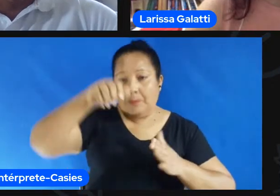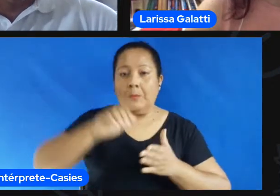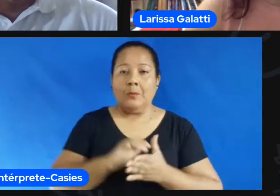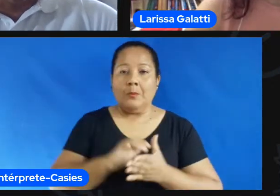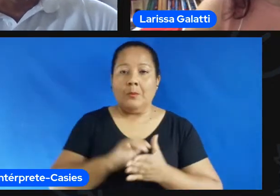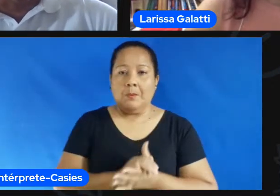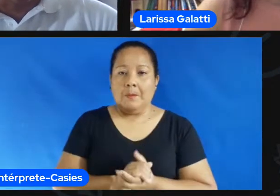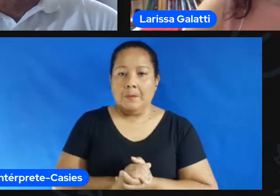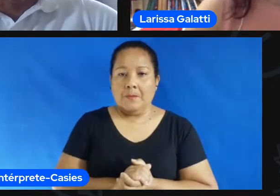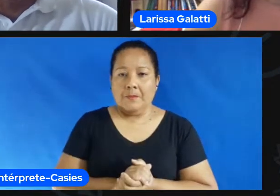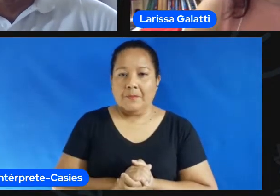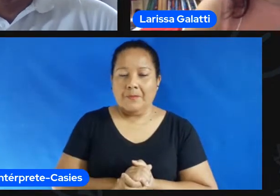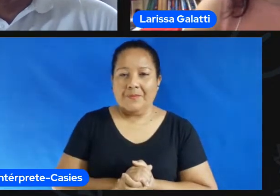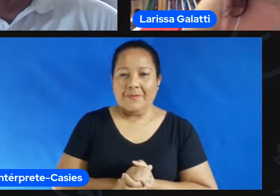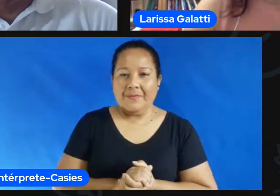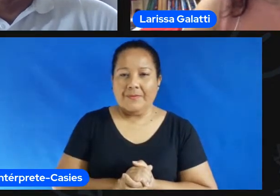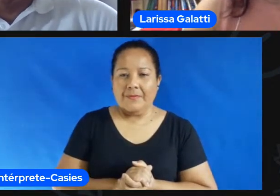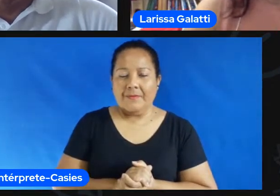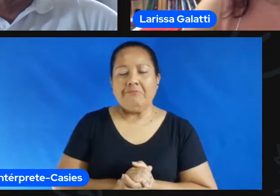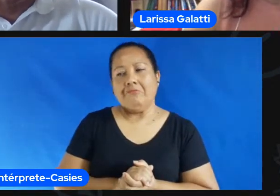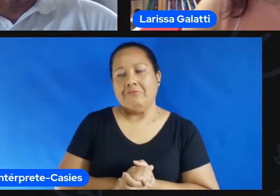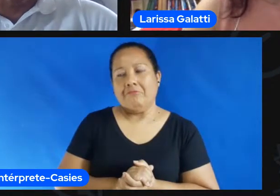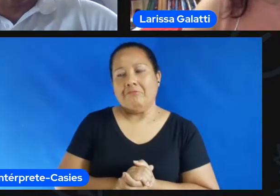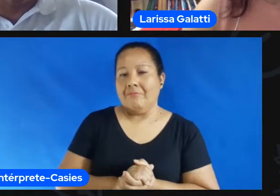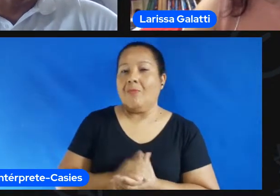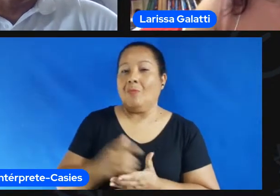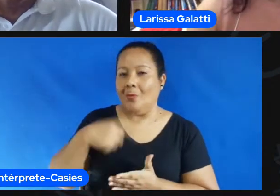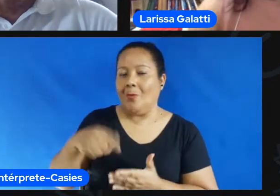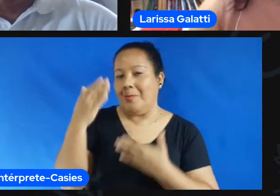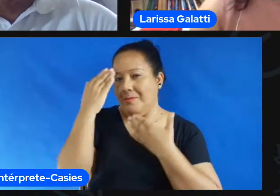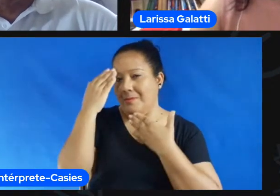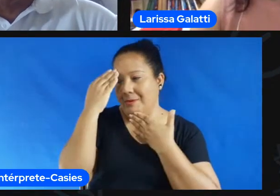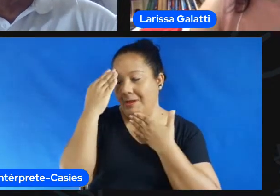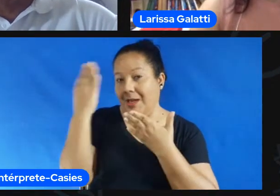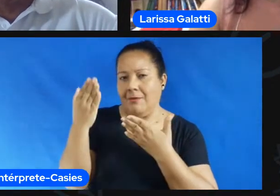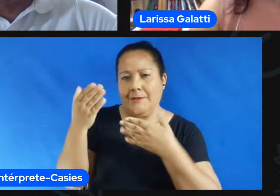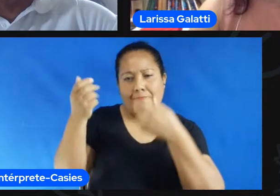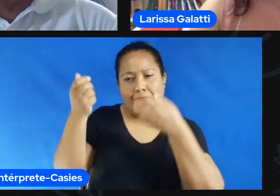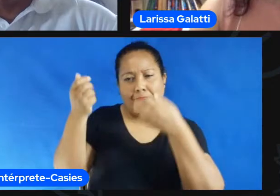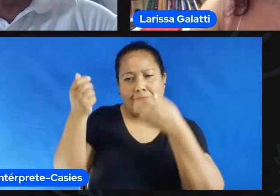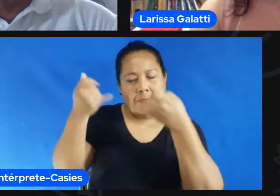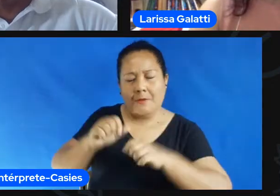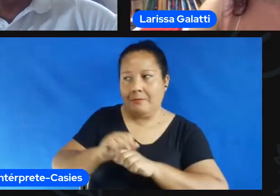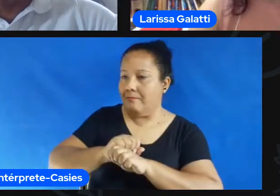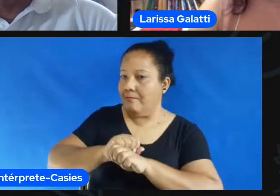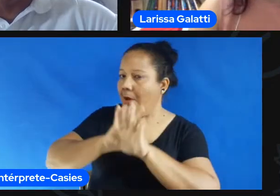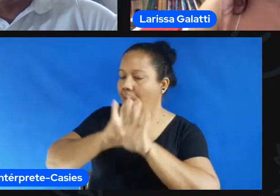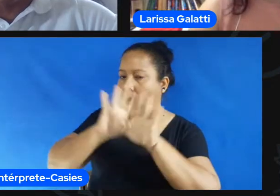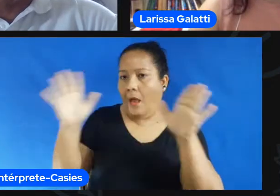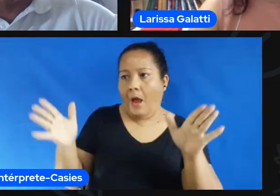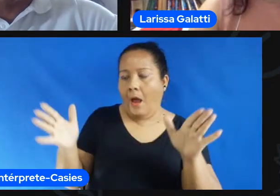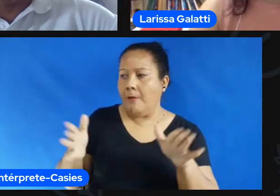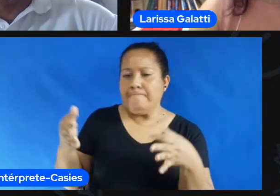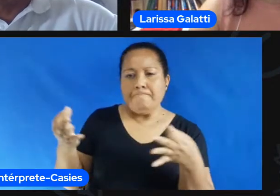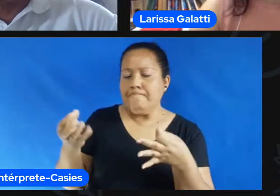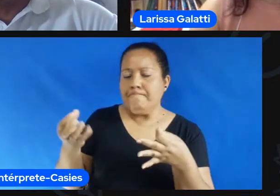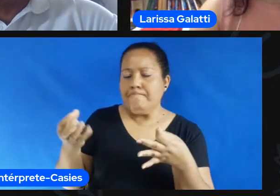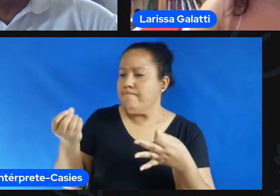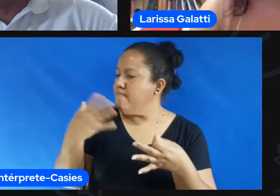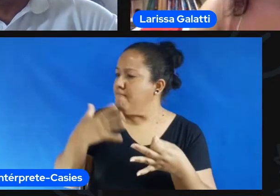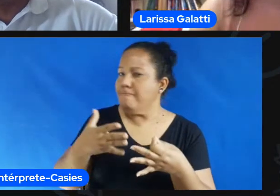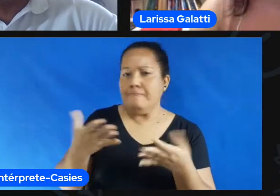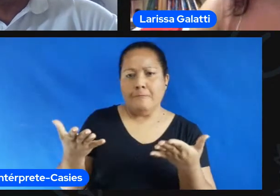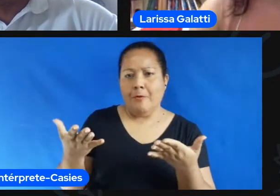que é isso Larissa nós que agradecemos a excelente palestra né eu vejo aqui que isso é